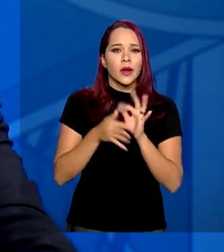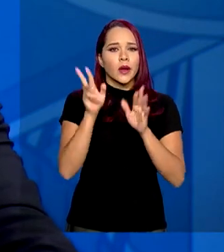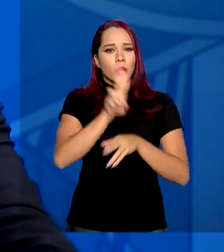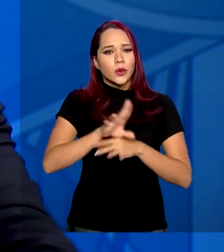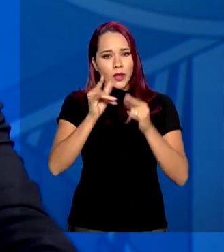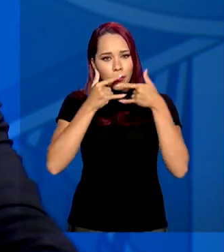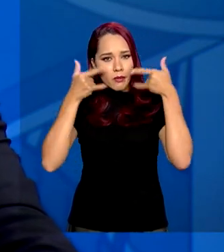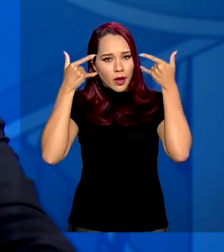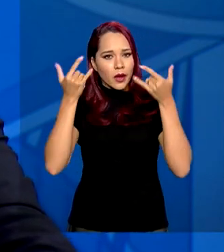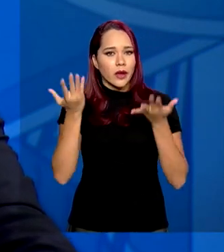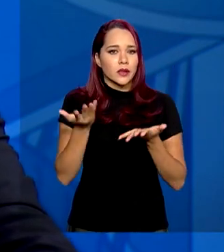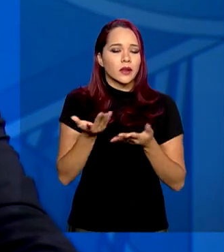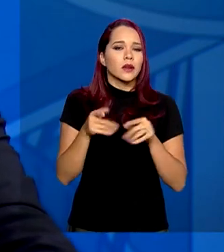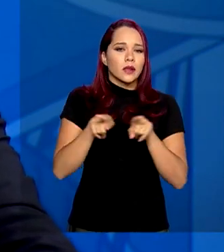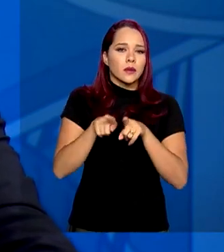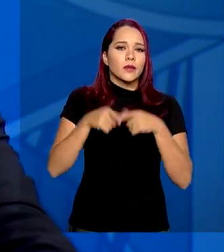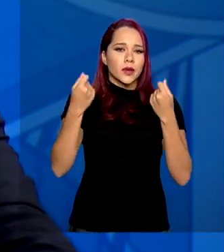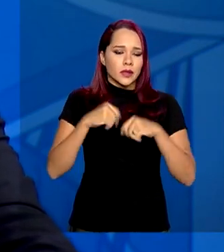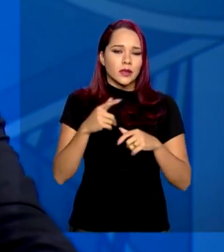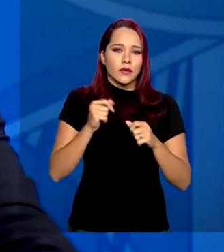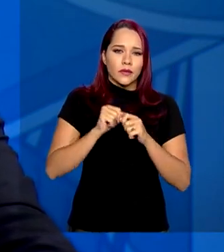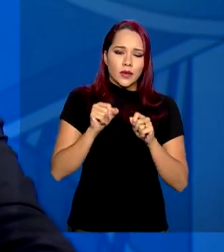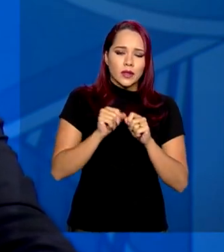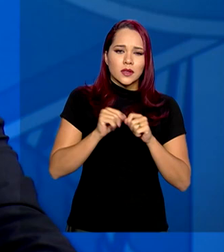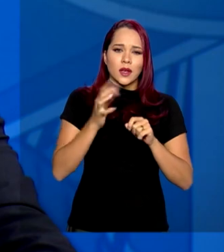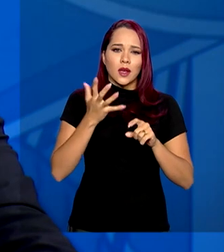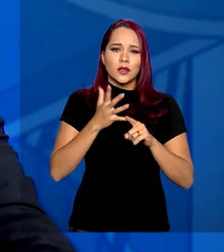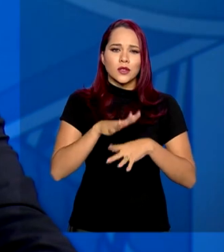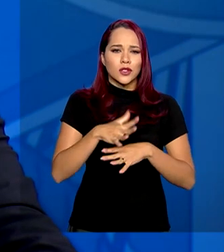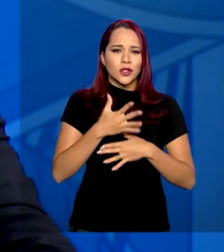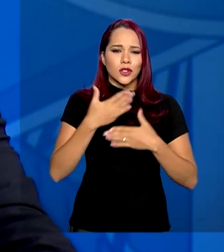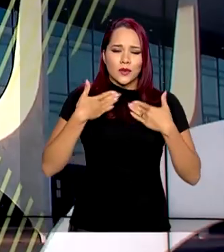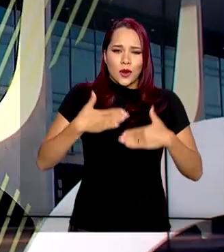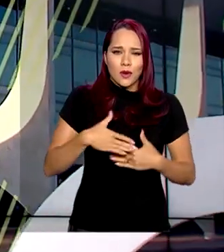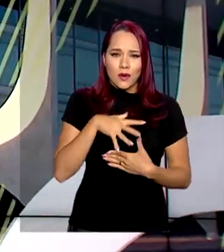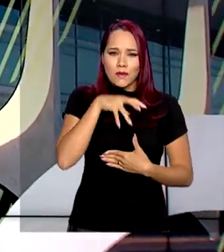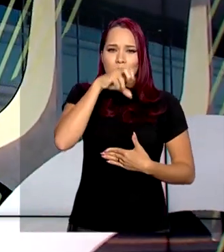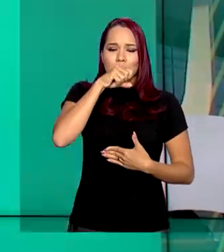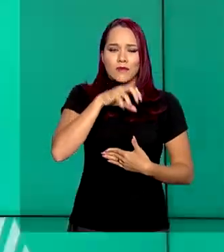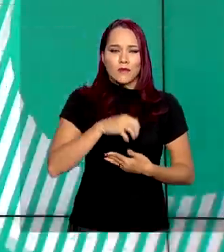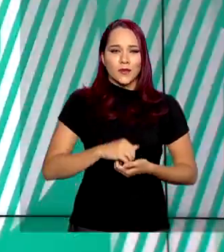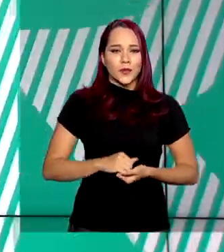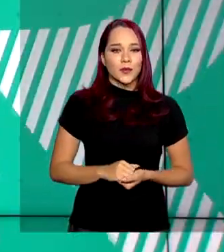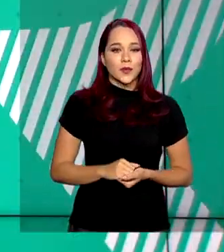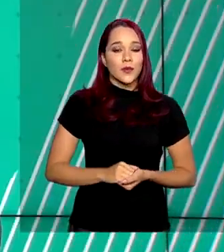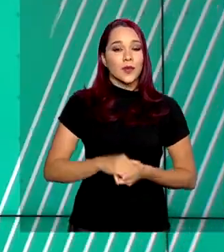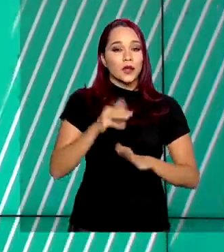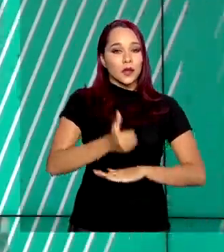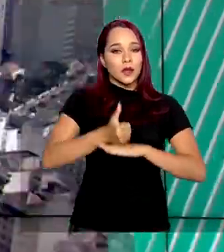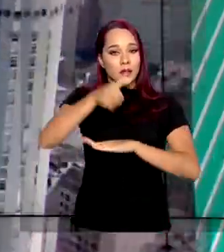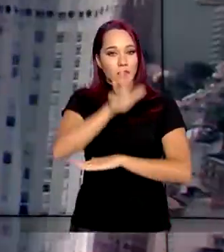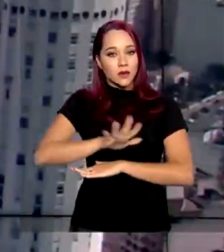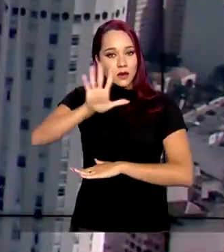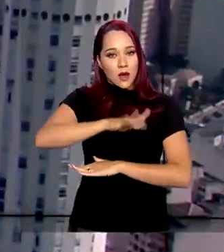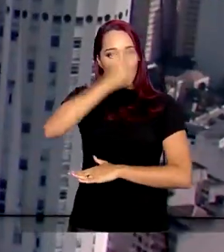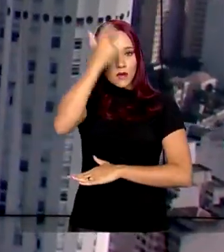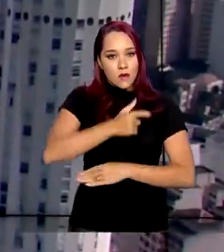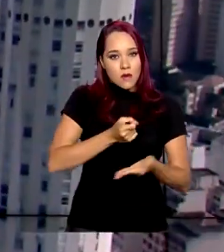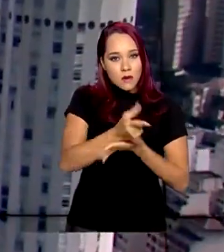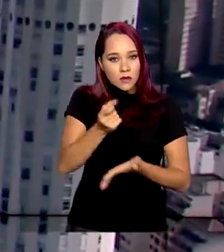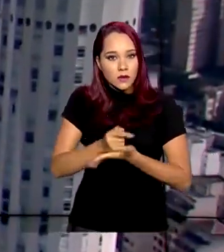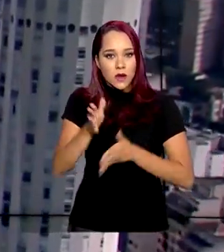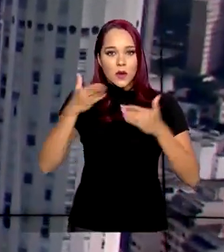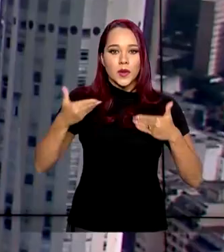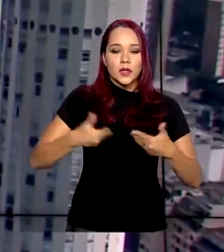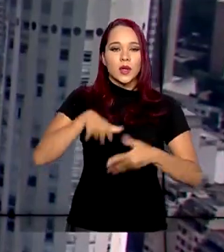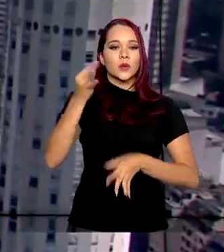máscara e fazer as medidas de etiqueta respiratória. A Secretaria Nacional do Consumidor do